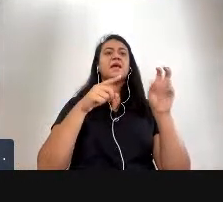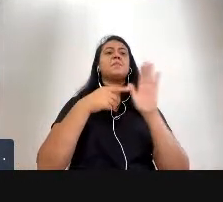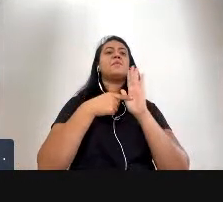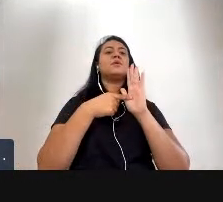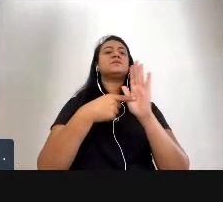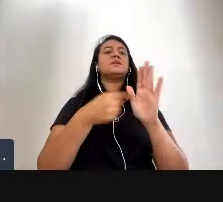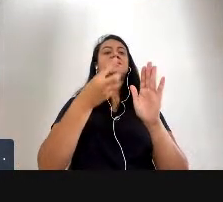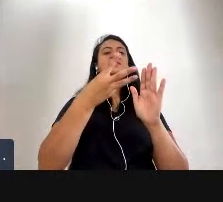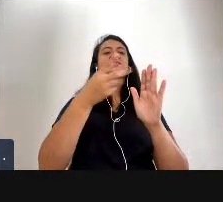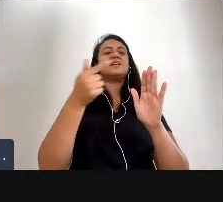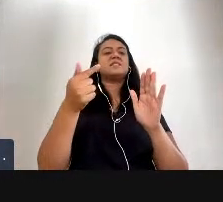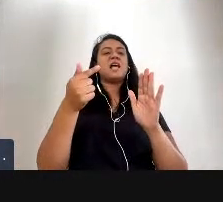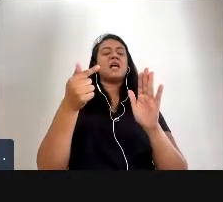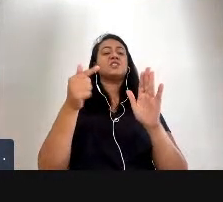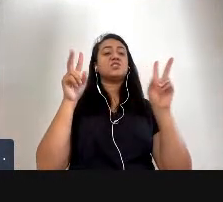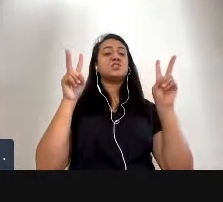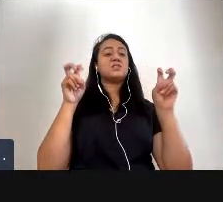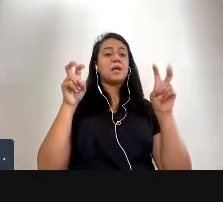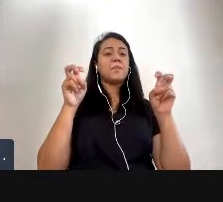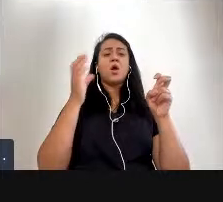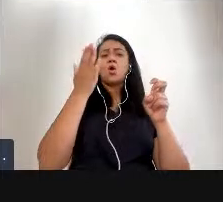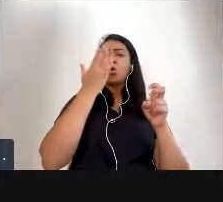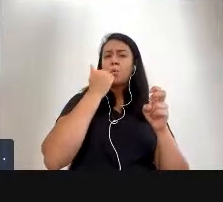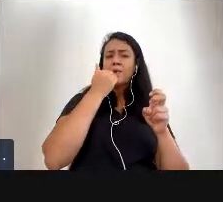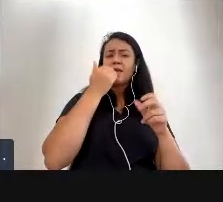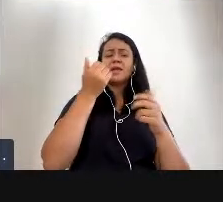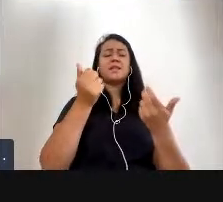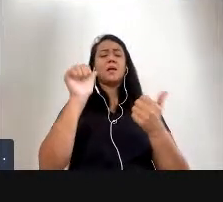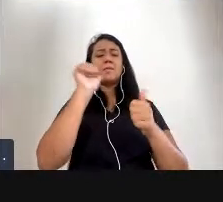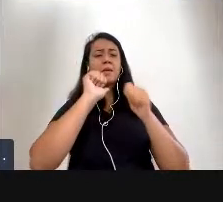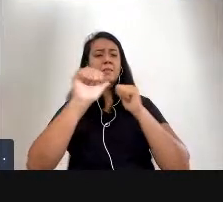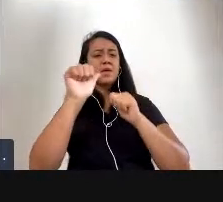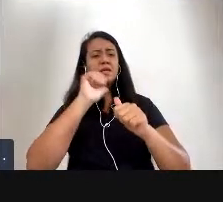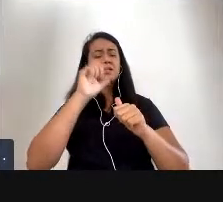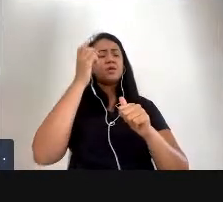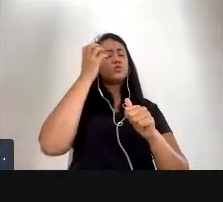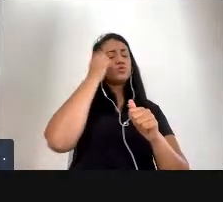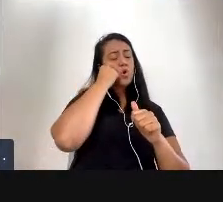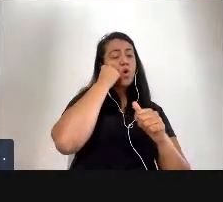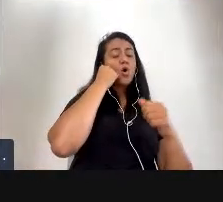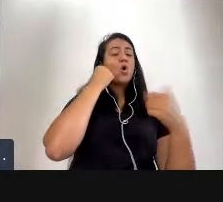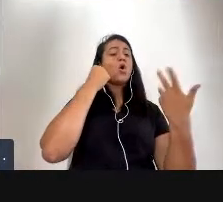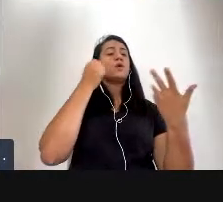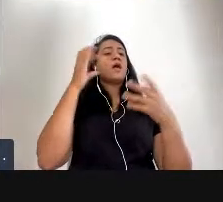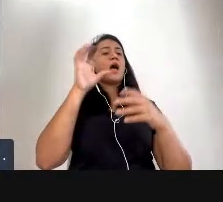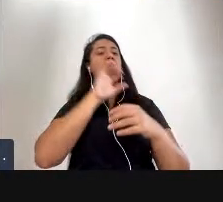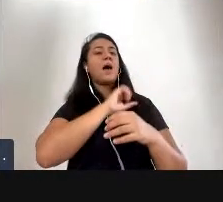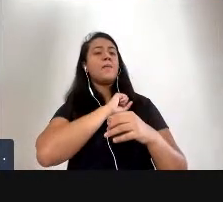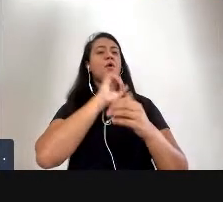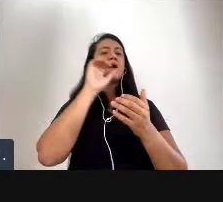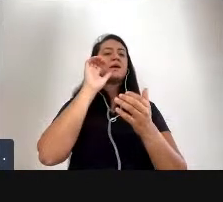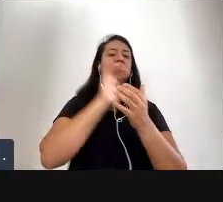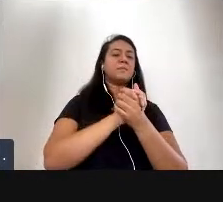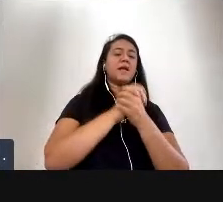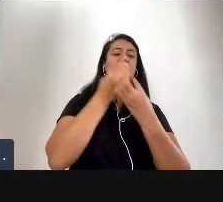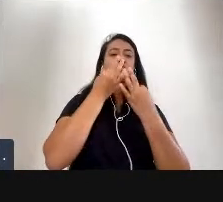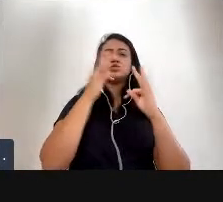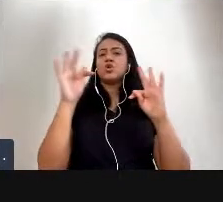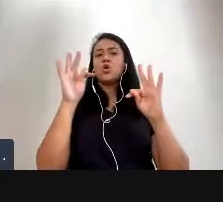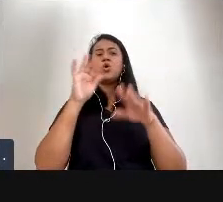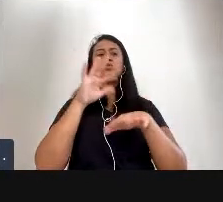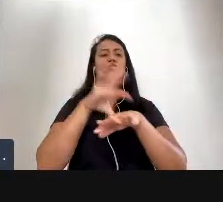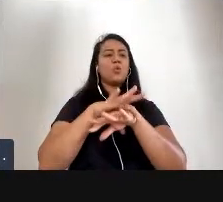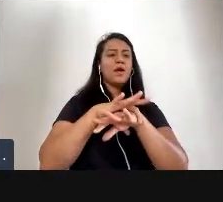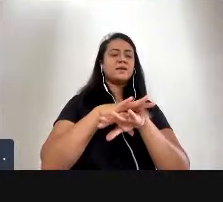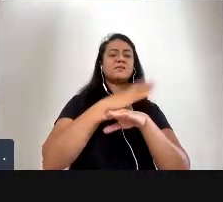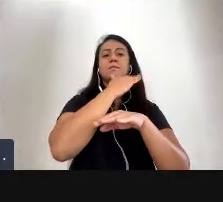comida bebida sono amor casamento dor doença morte etc etc